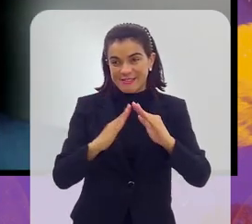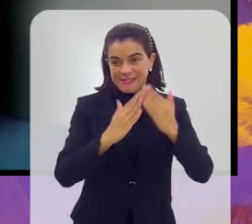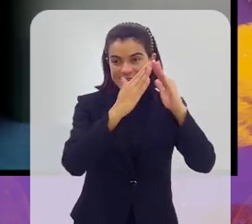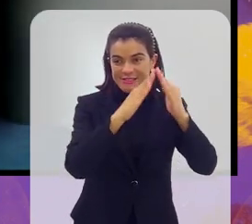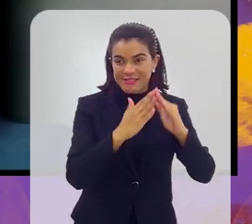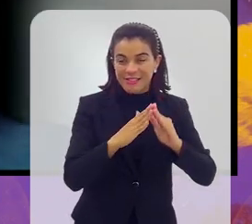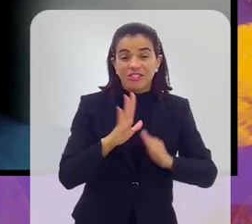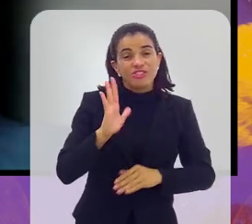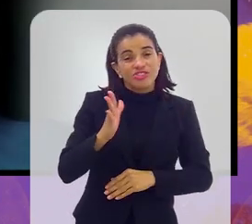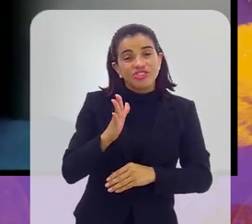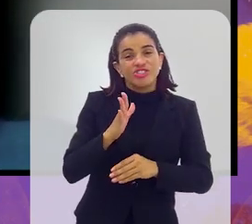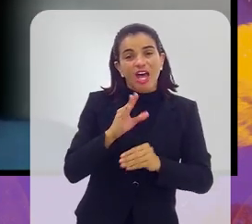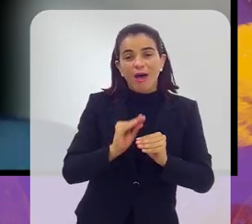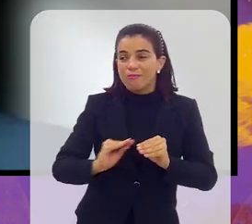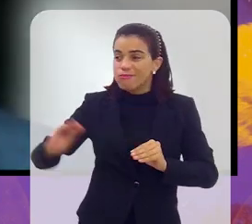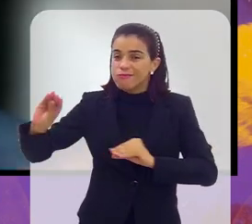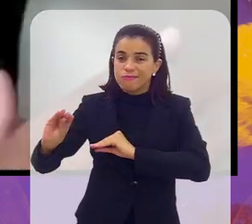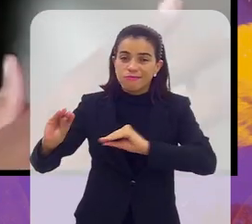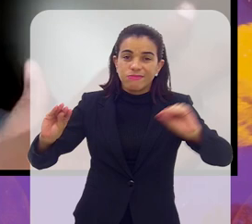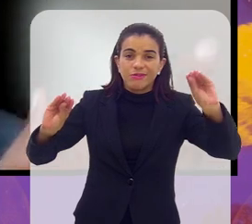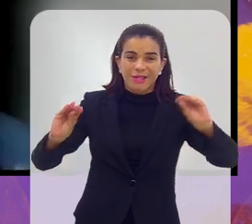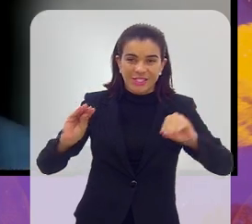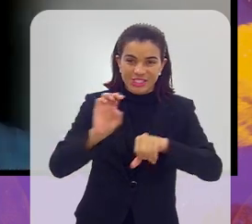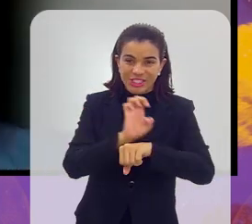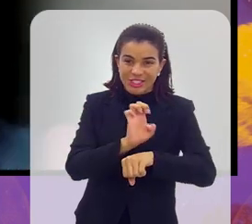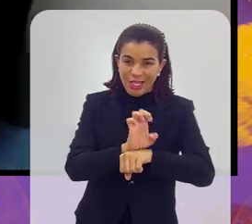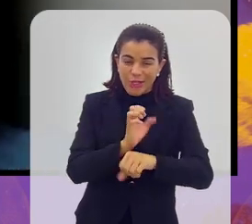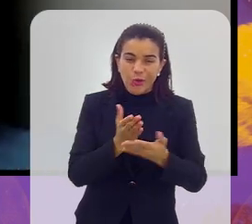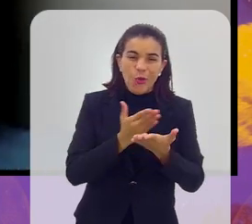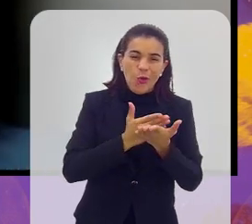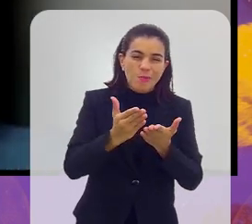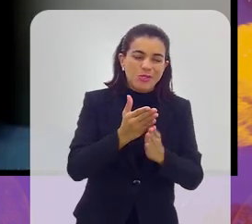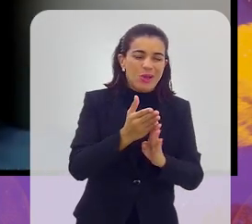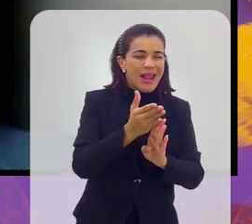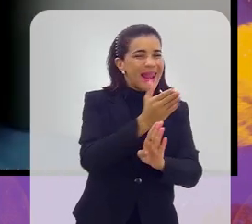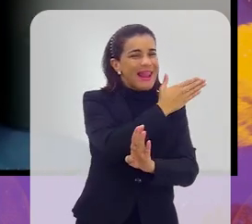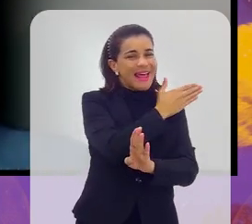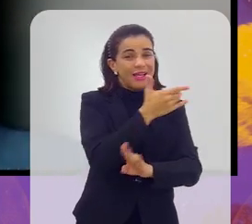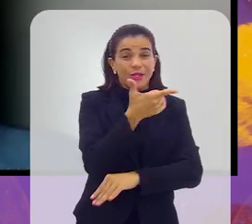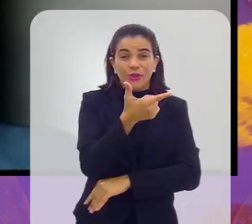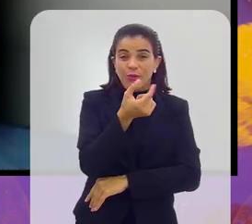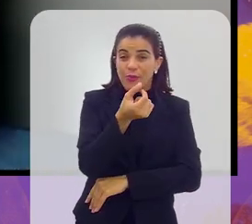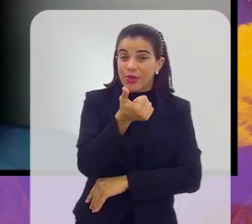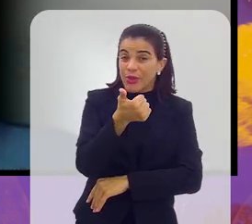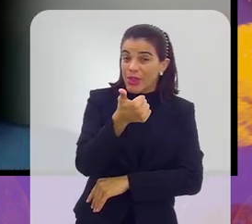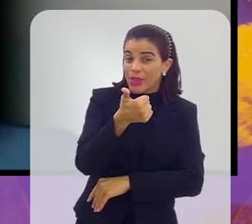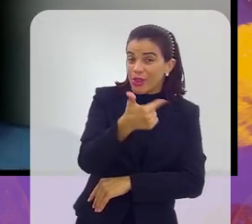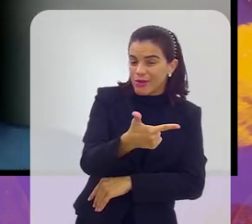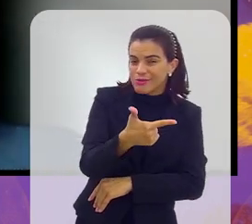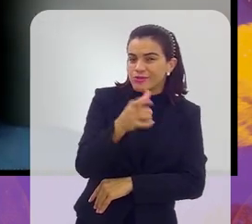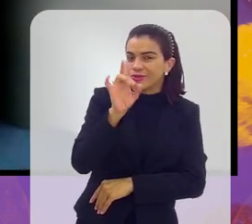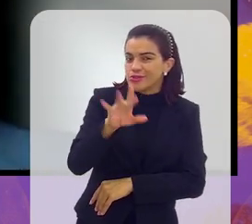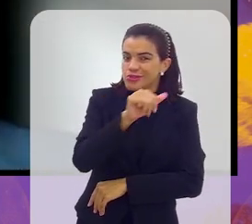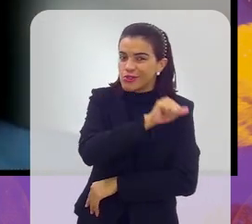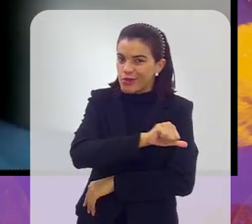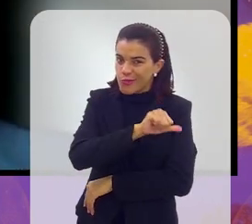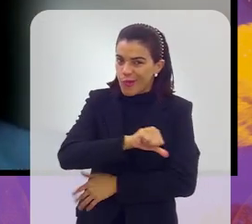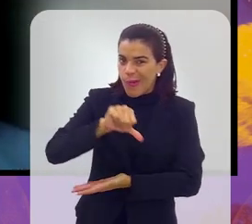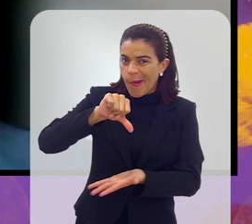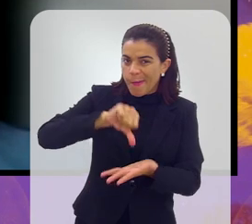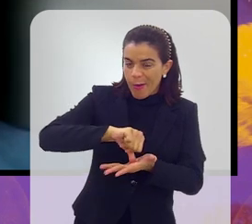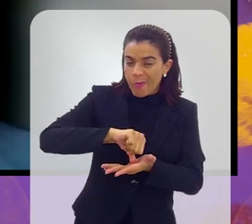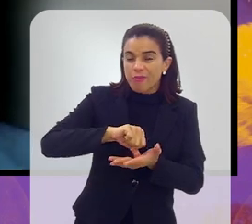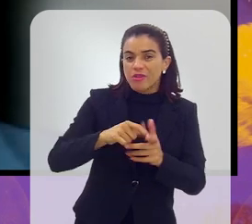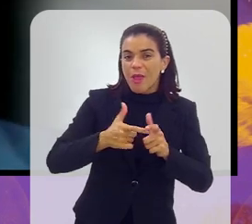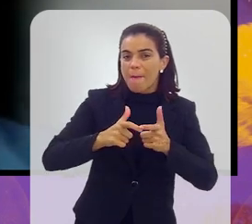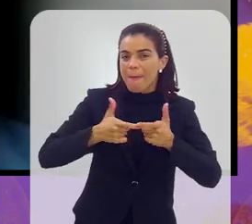estados a Taça das Favelas, um projeto que começou lá em 2012 somente no Rio de Janeiro, então acho que é um ponto do crescimento da Taça das Favelas